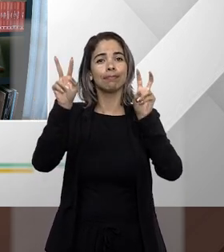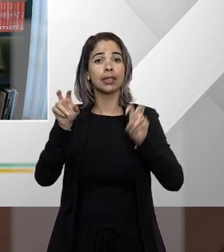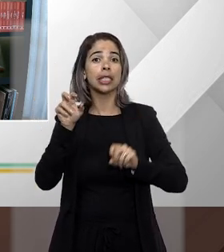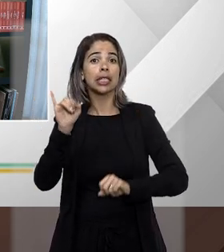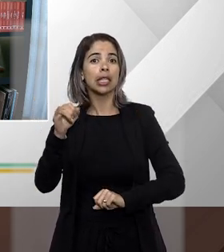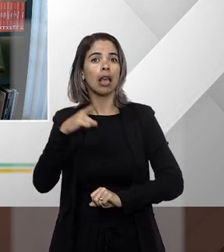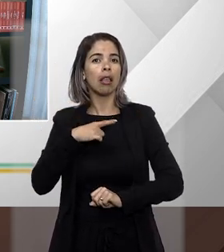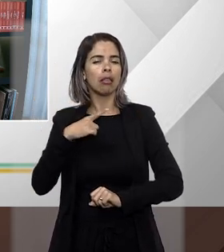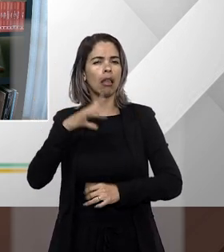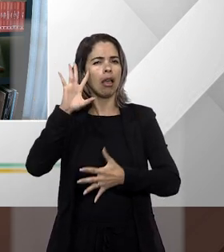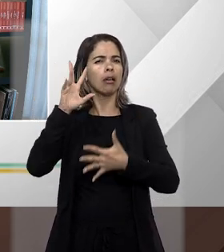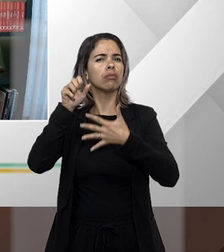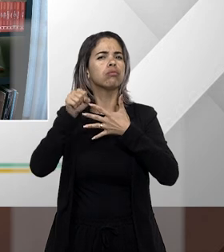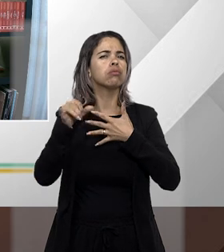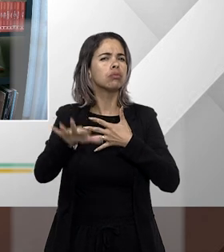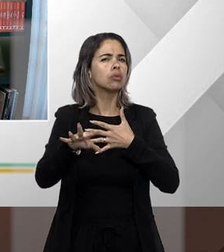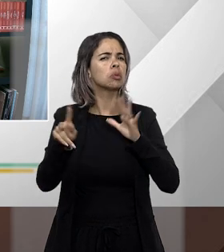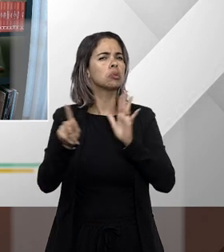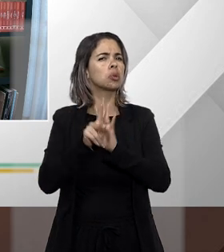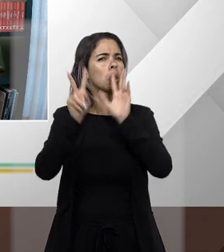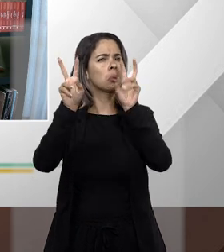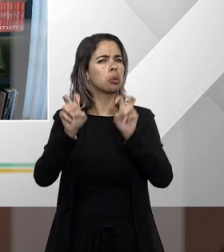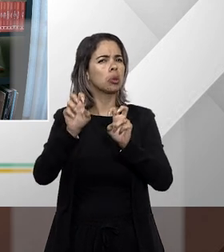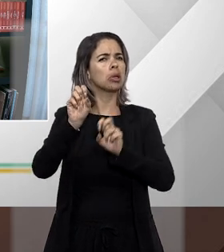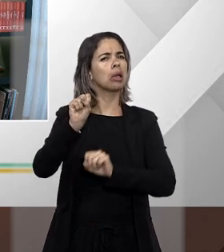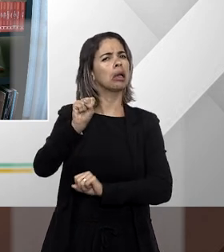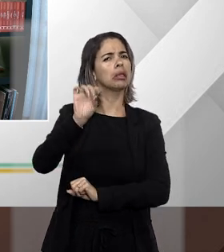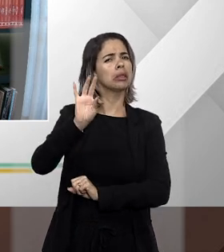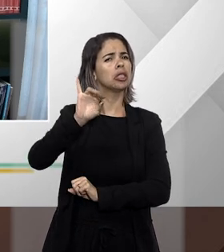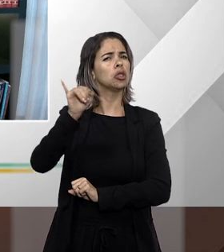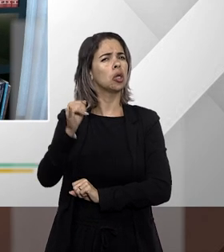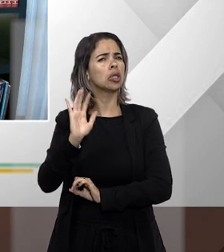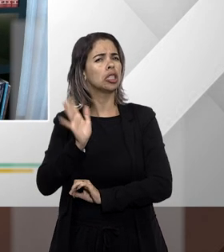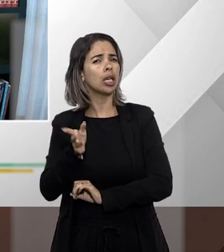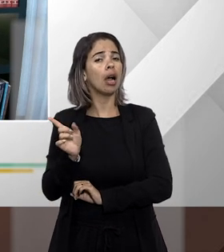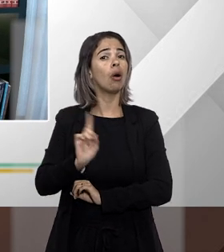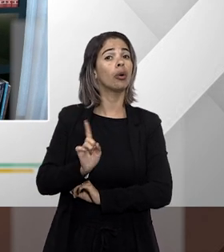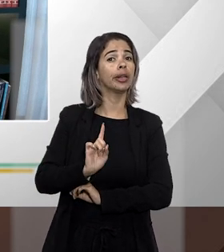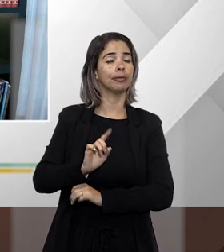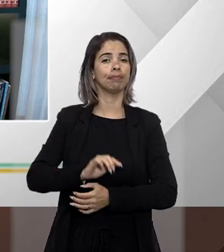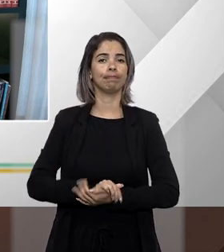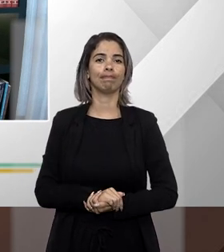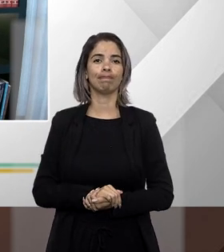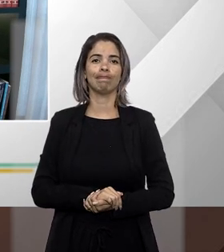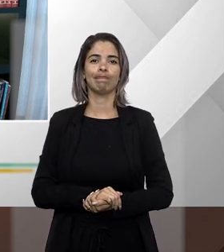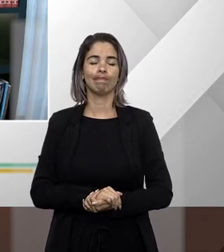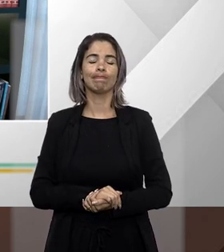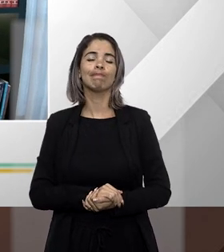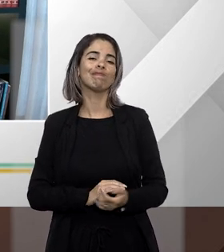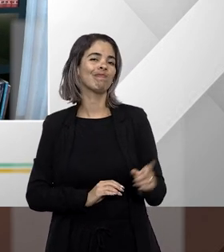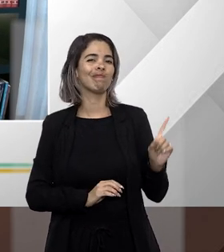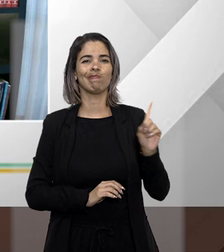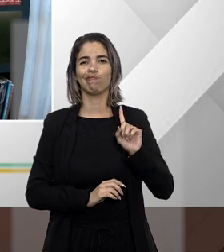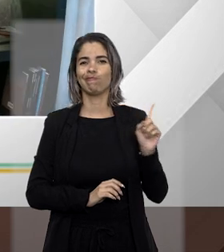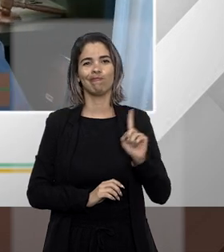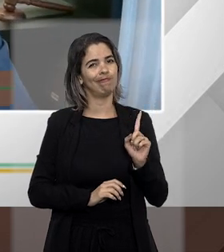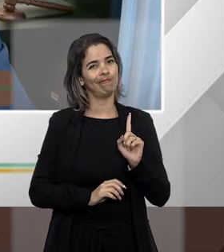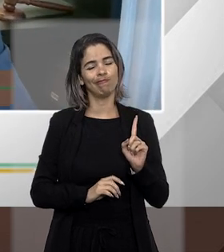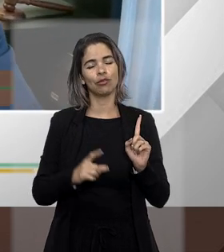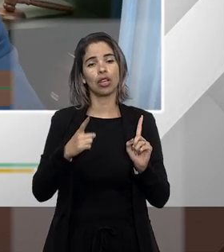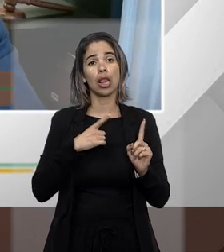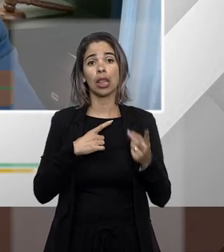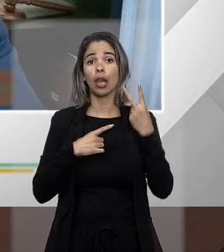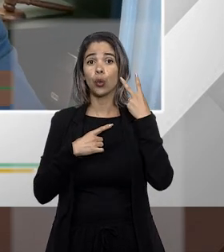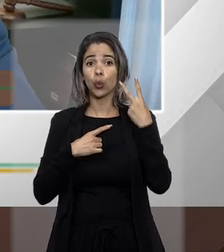do STJ nesse sentido não nós temos duas figuras processuais